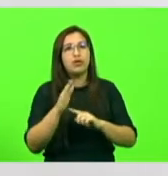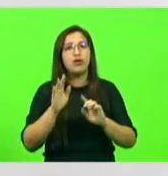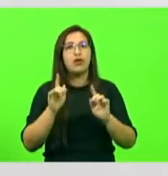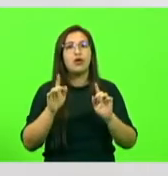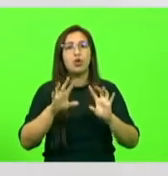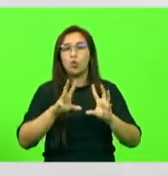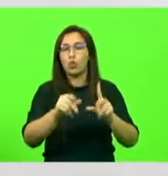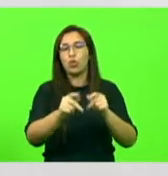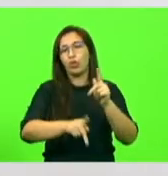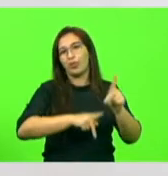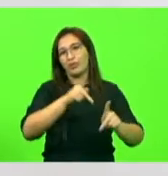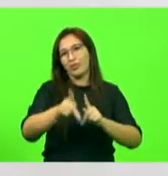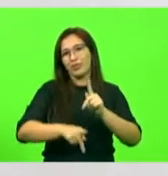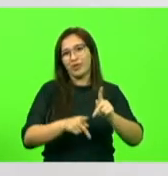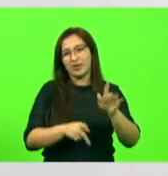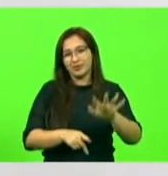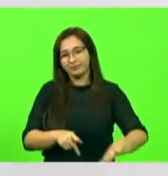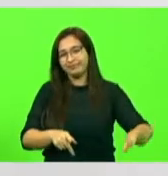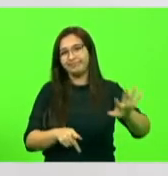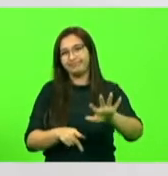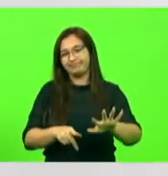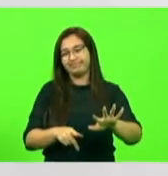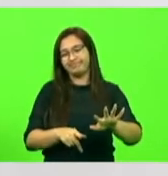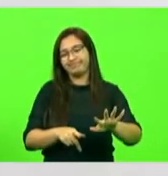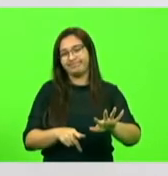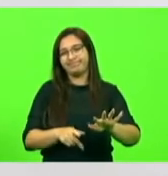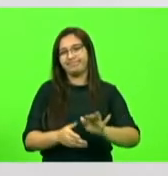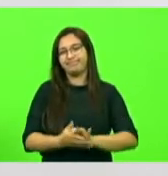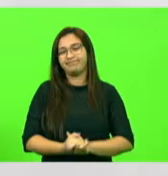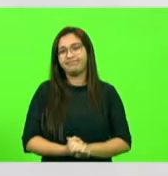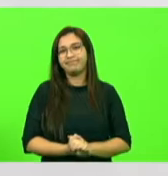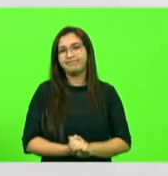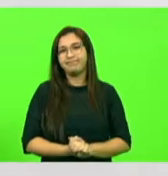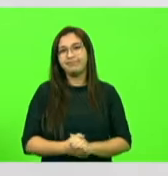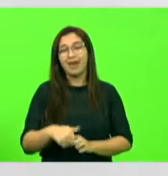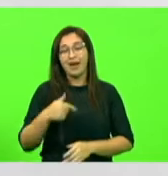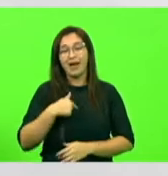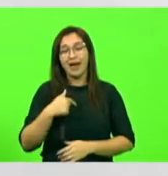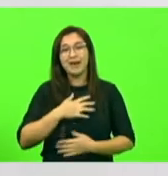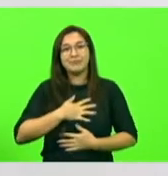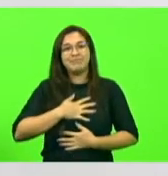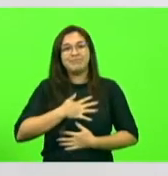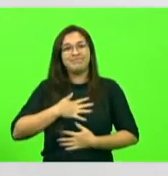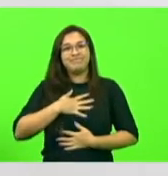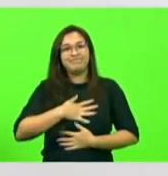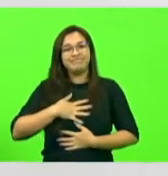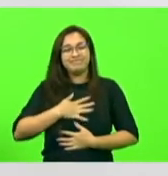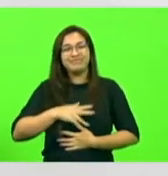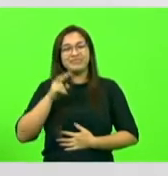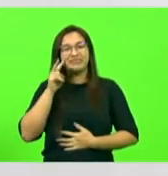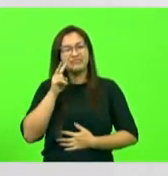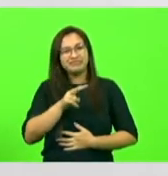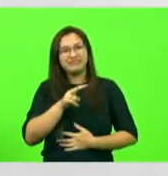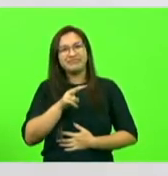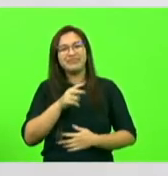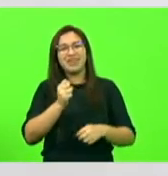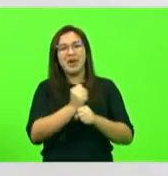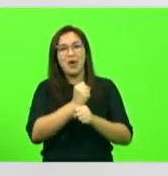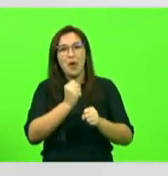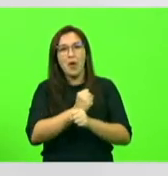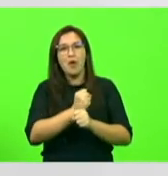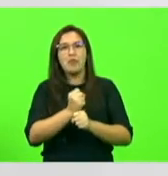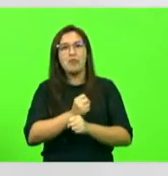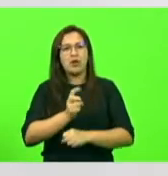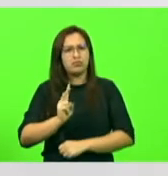tudo aquilo que a gente está colocando em recursos ali na 470. Então, eu estou muito feliz de ver a obra acontecendo, de a obra sendo